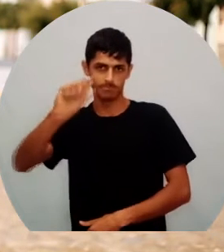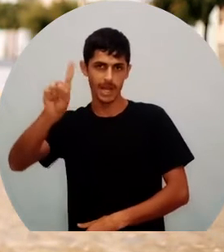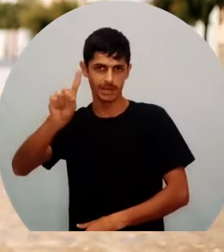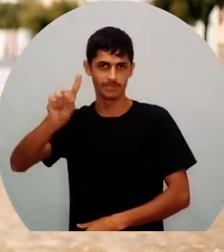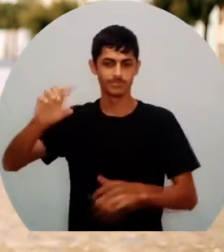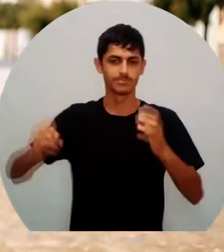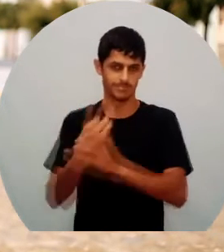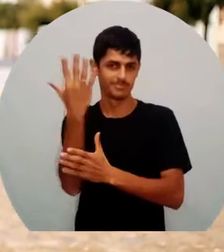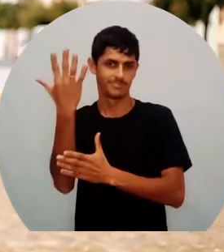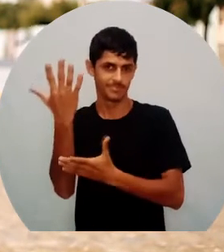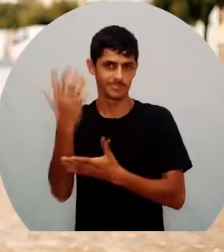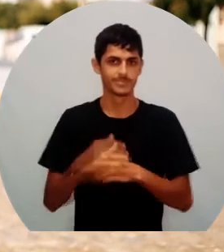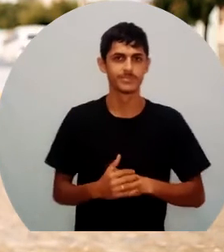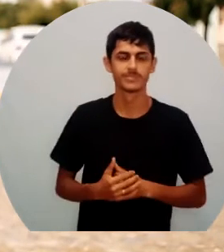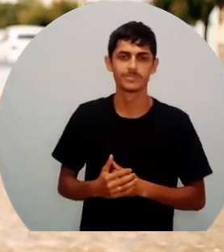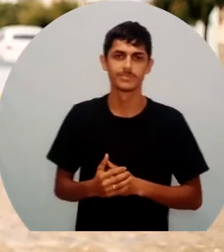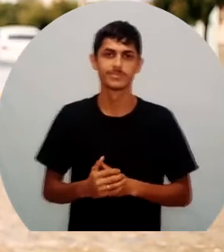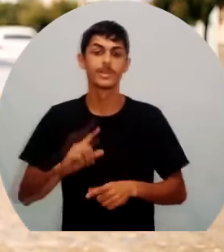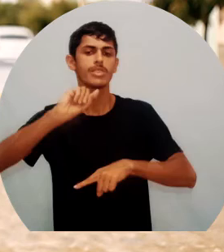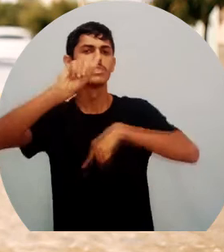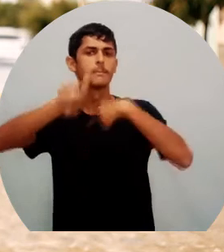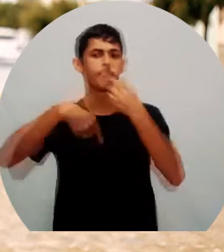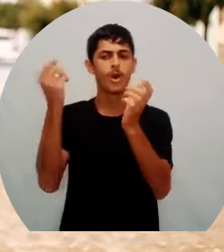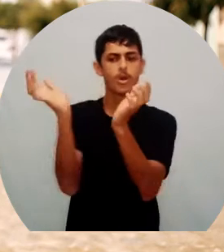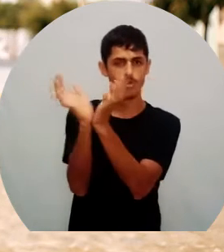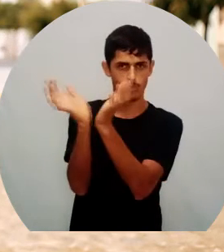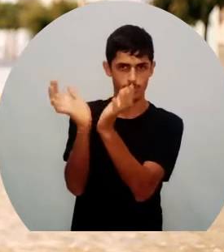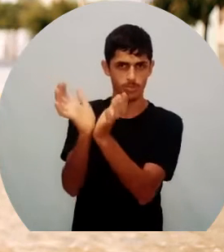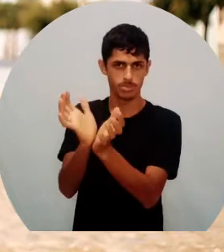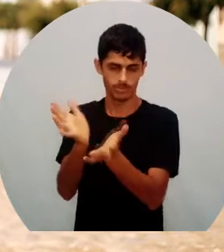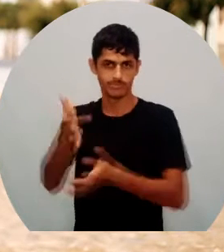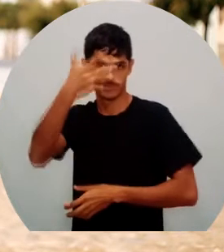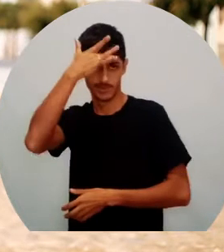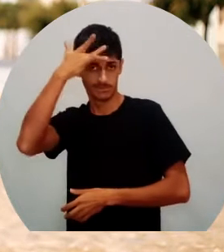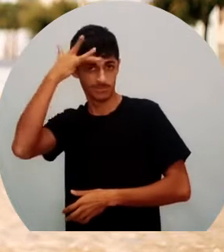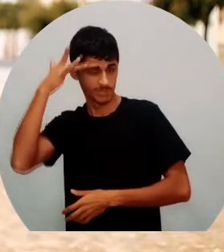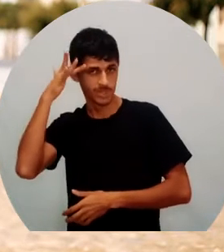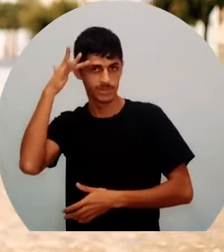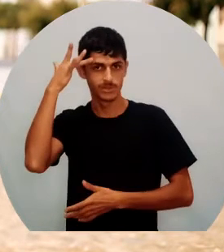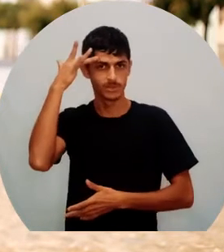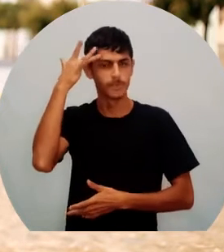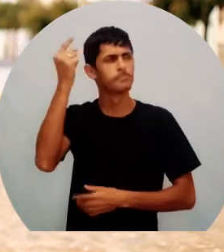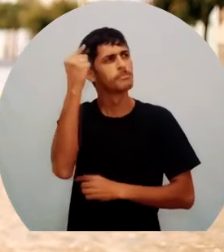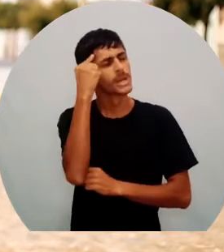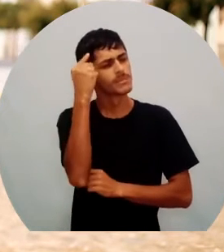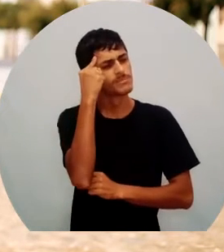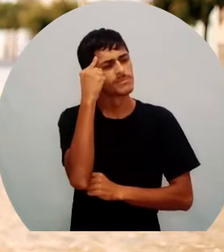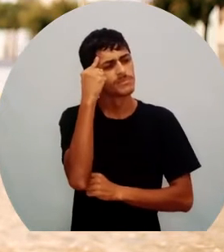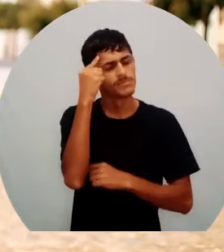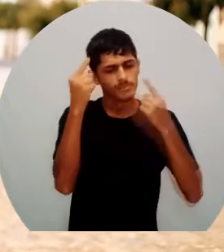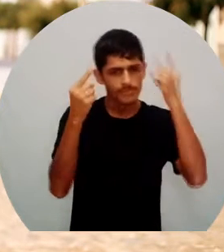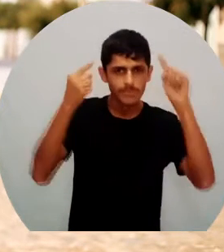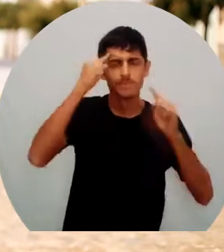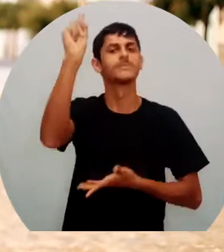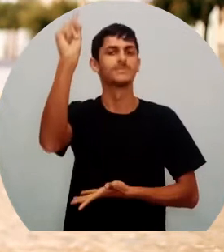juntou-se um grupo de pessoas, liderado por Inácio Muniz Falcão, e resolveram fundar uma vila